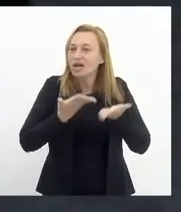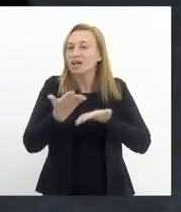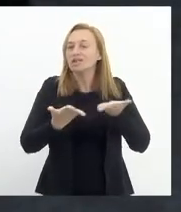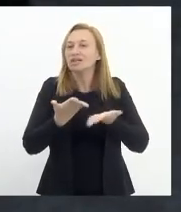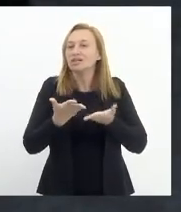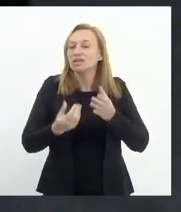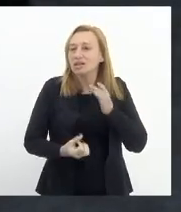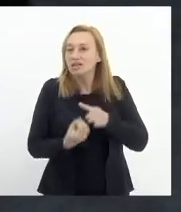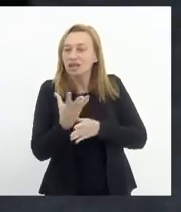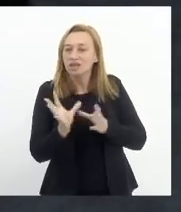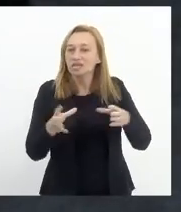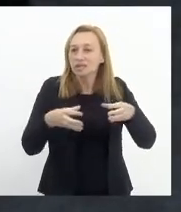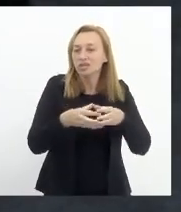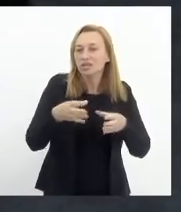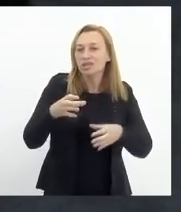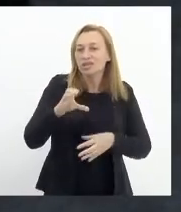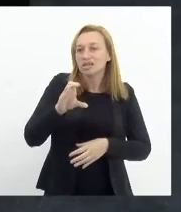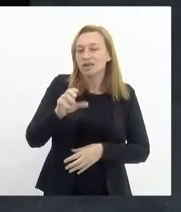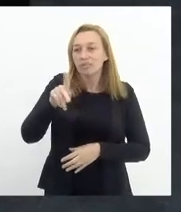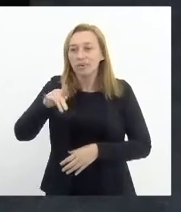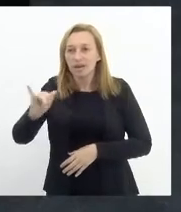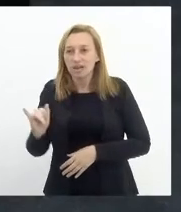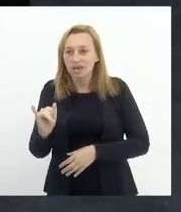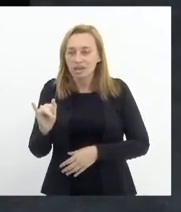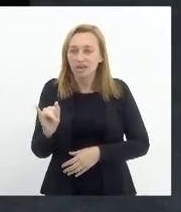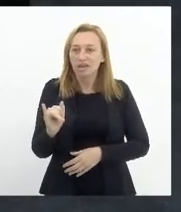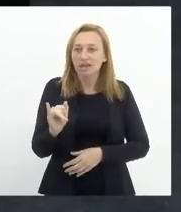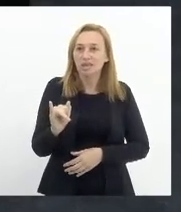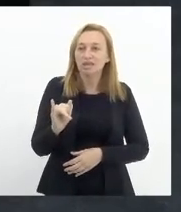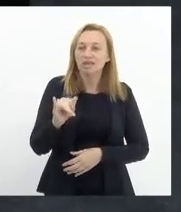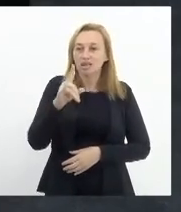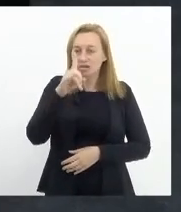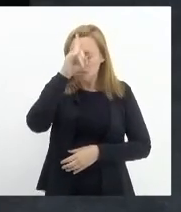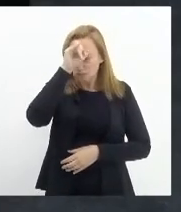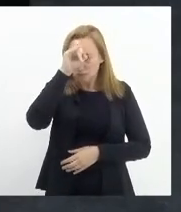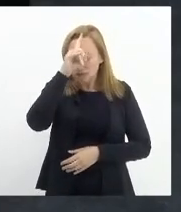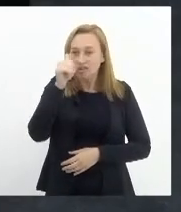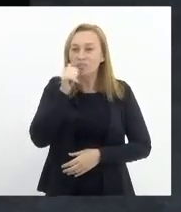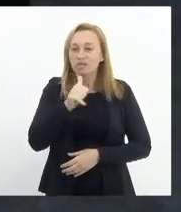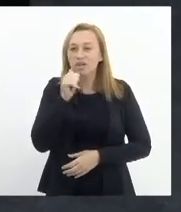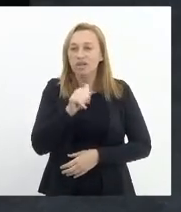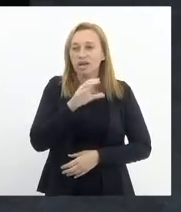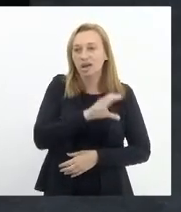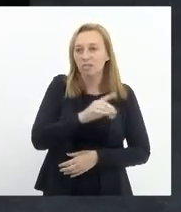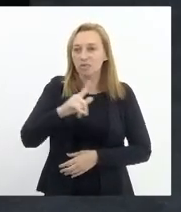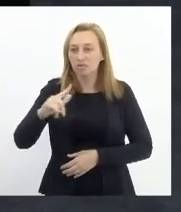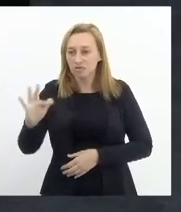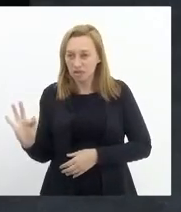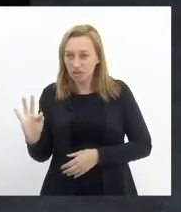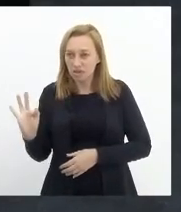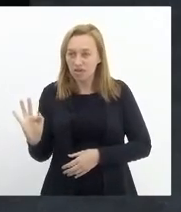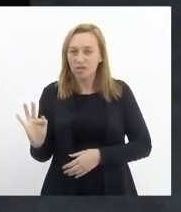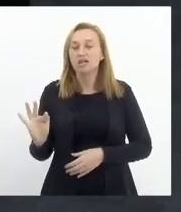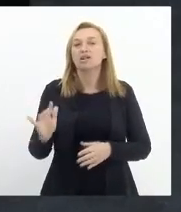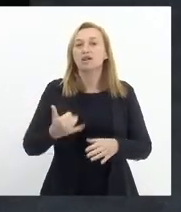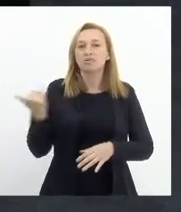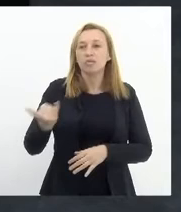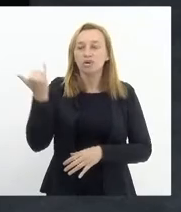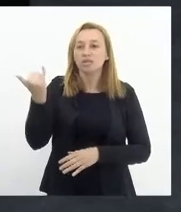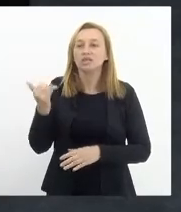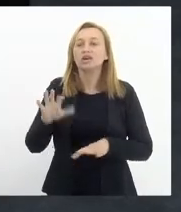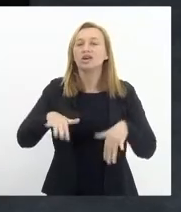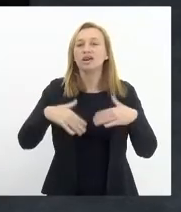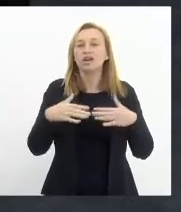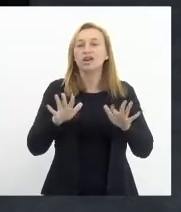CPI do Hospital da Mulher de Cabo Frio, em que a gente teve um diagnóstico importante da saúde reprodutiva dessa mulher. Enfim,